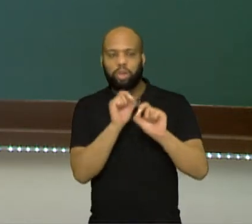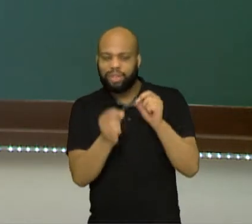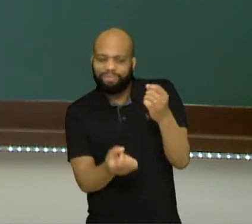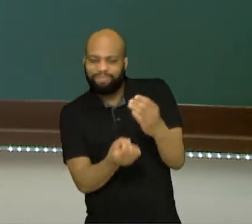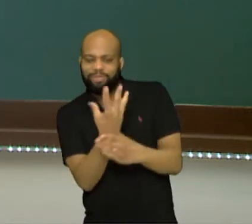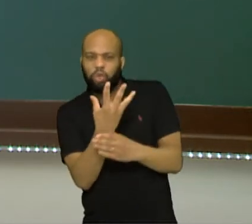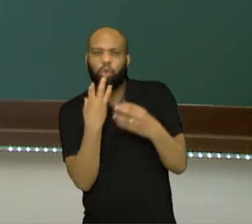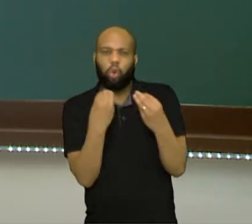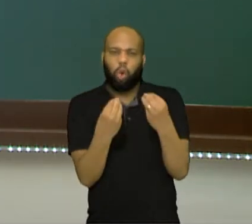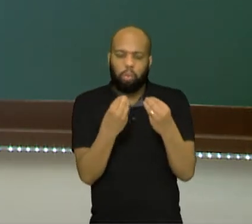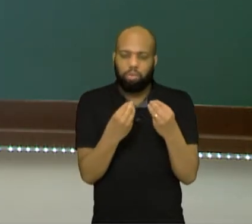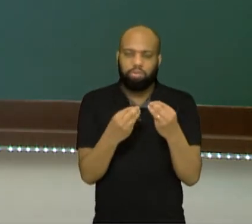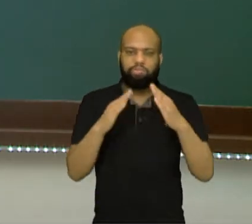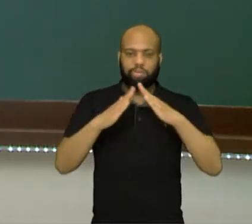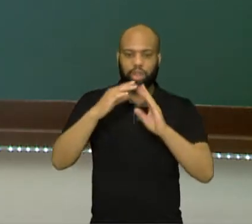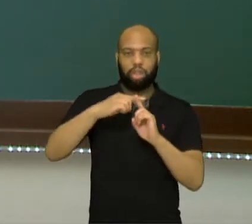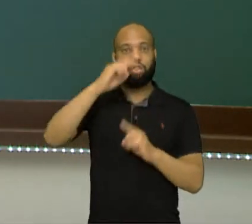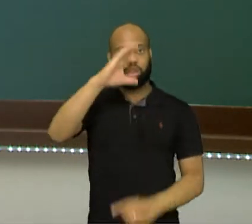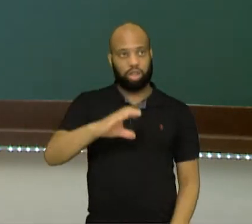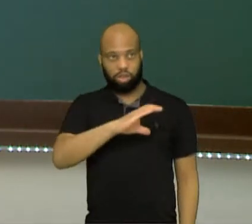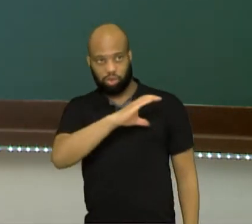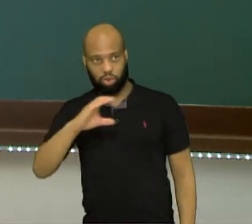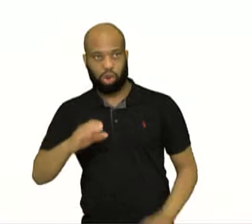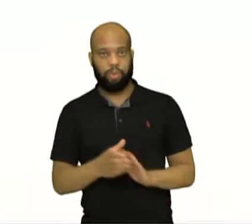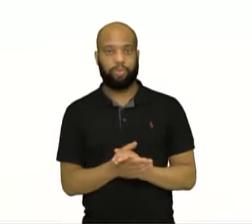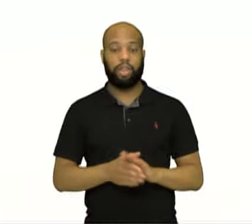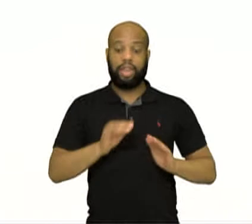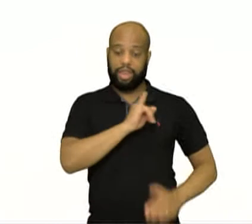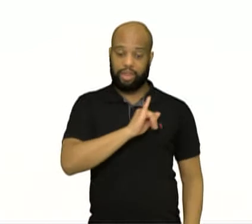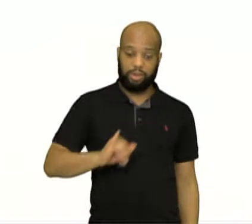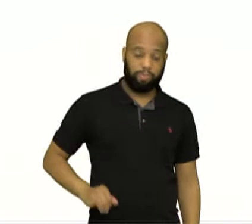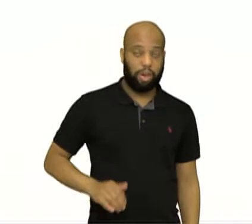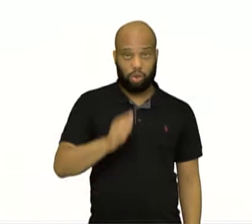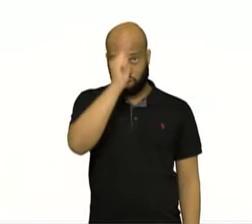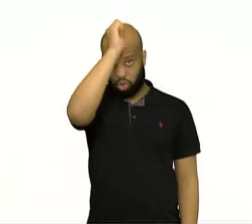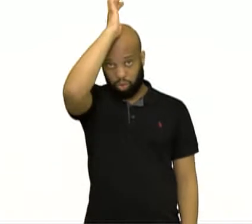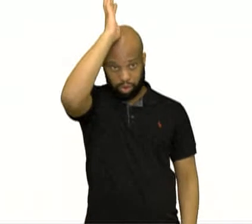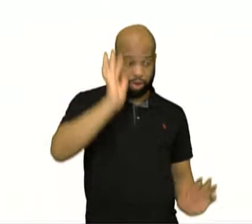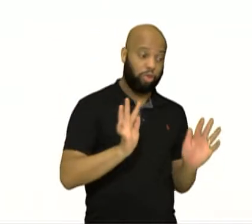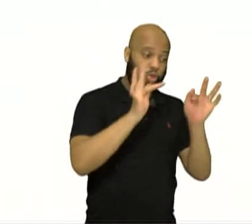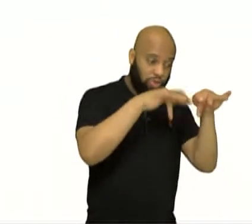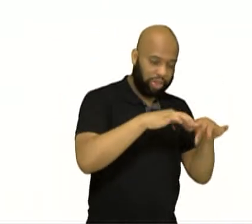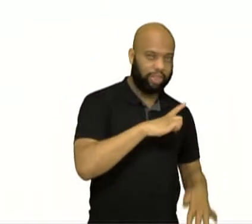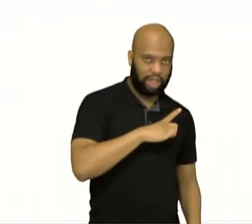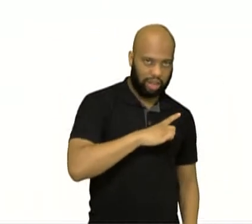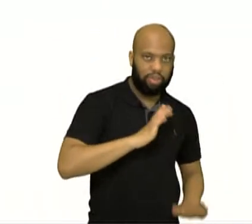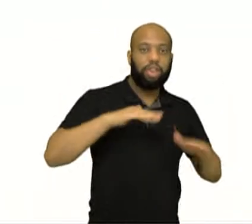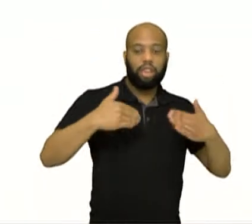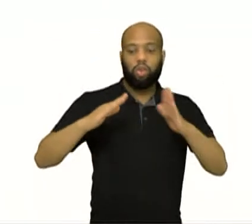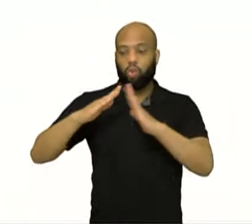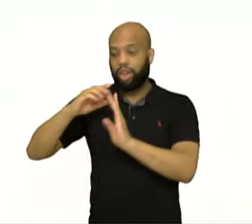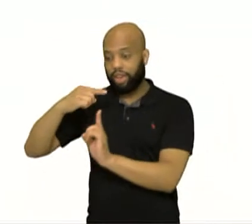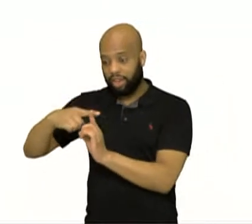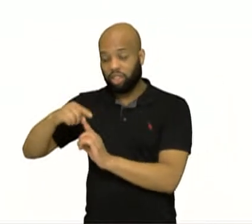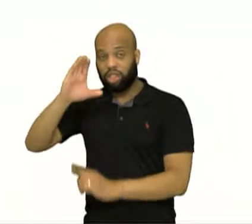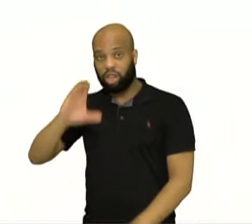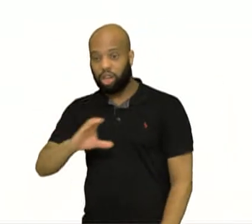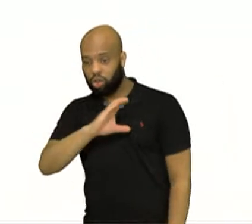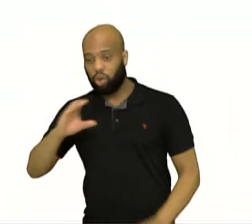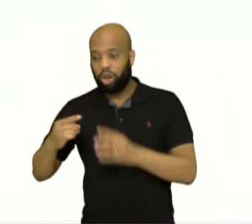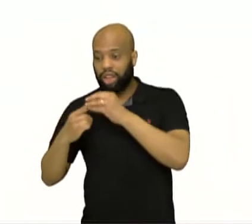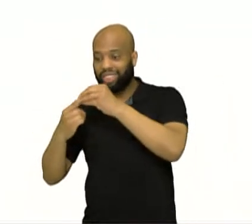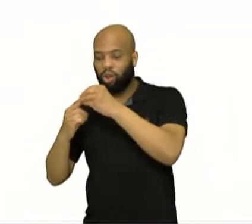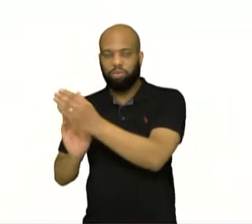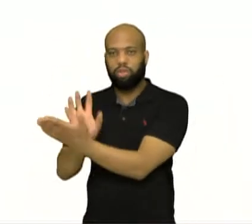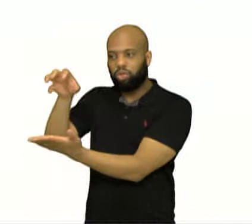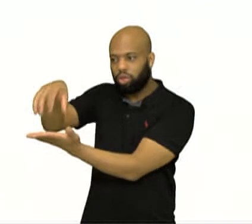da Igreja Católica, né? Com o fim do Império Romano, a Igreja Católica vai ser praticamente a única instituição ali que